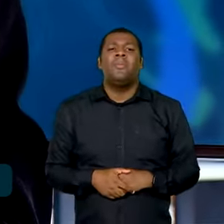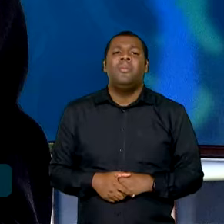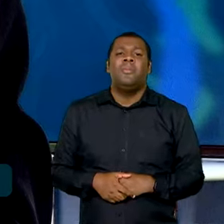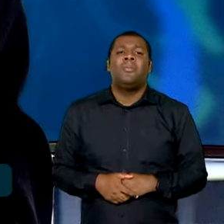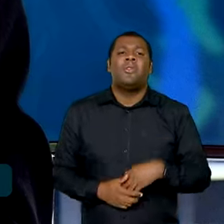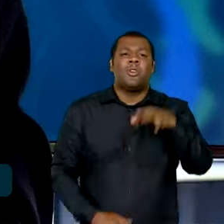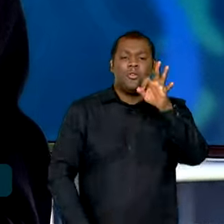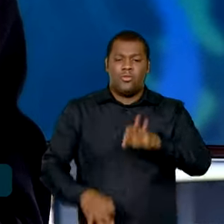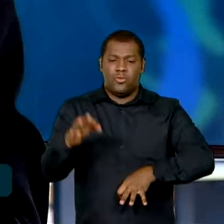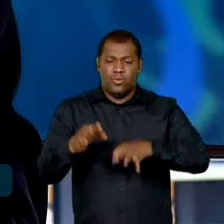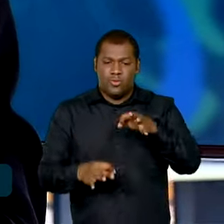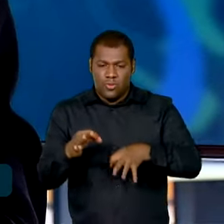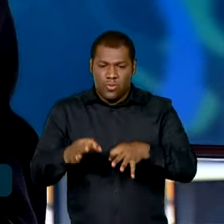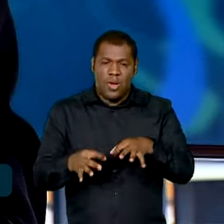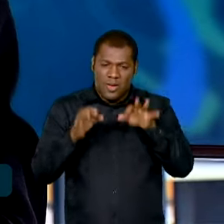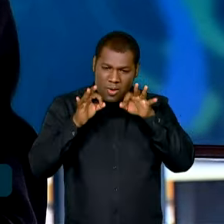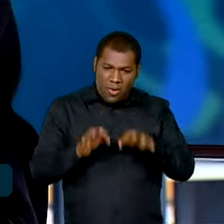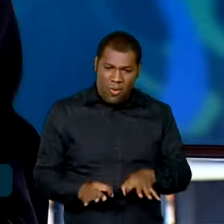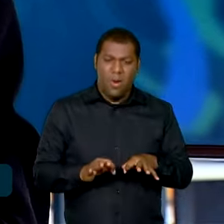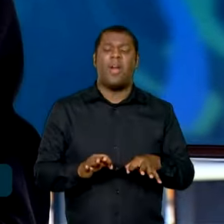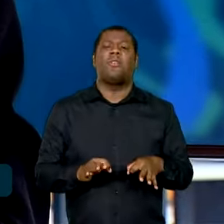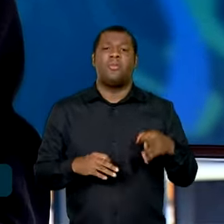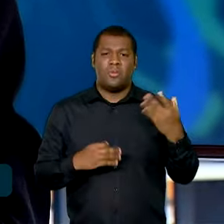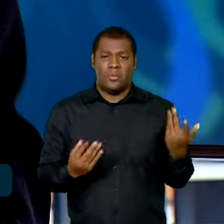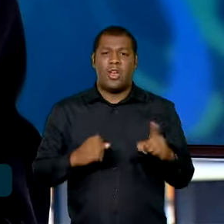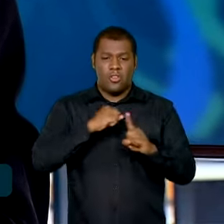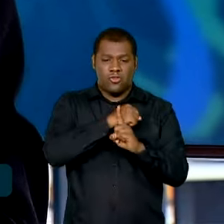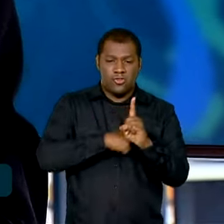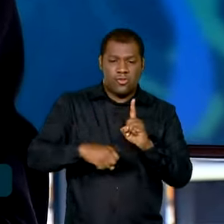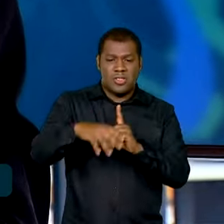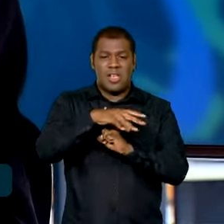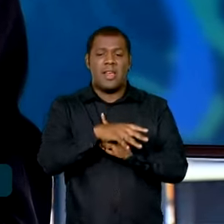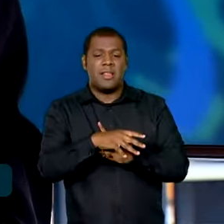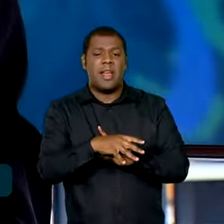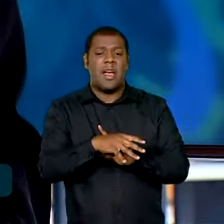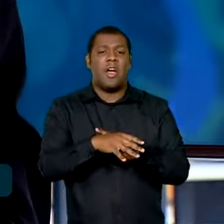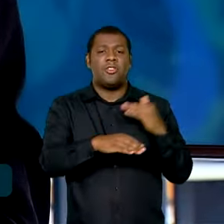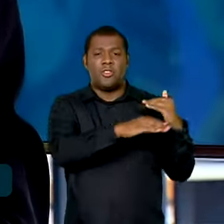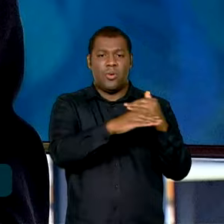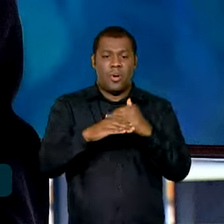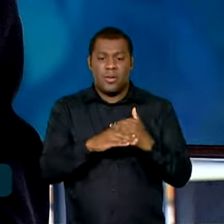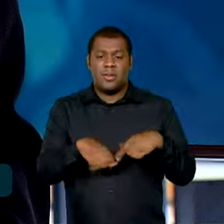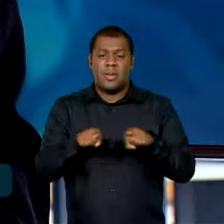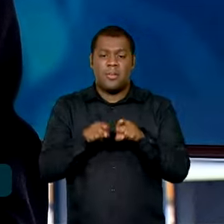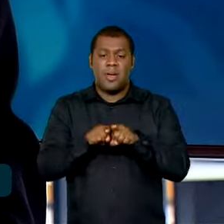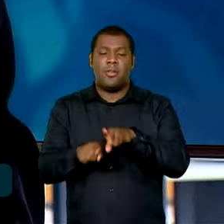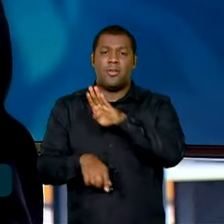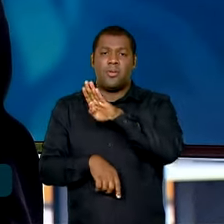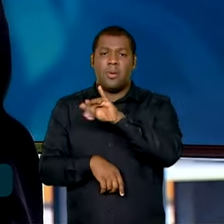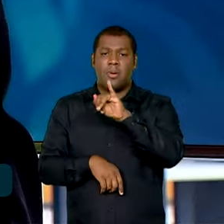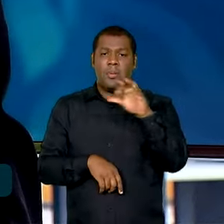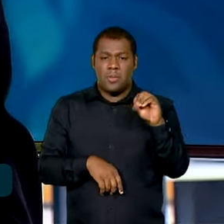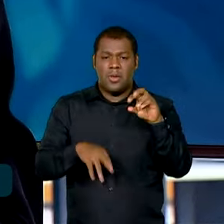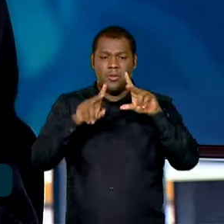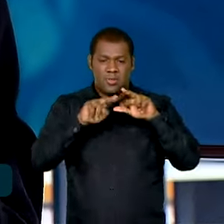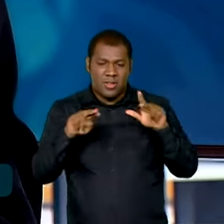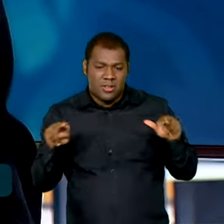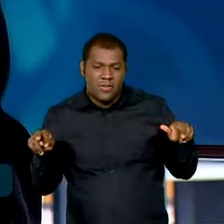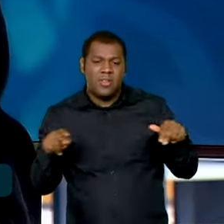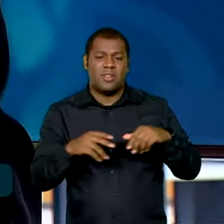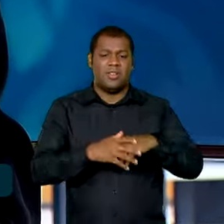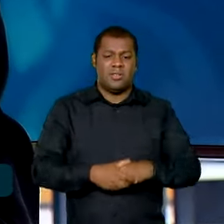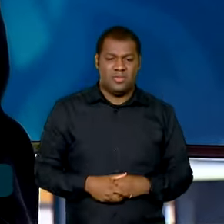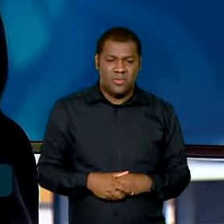justiça, ou seja, uma sociedade mais igual e biodiversidade através de inovação aberta,